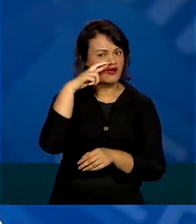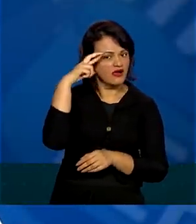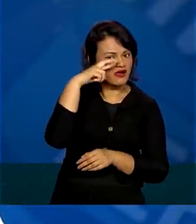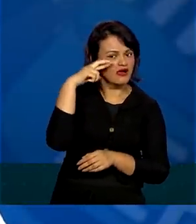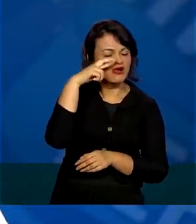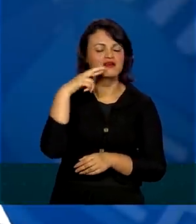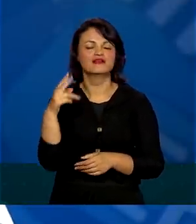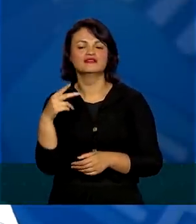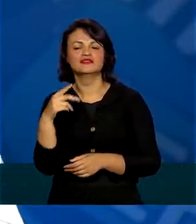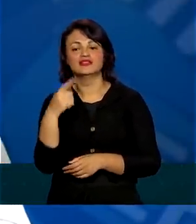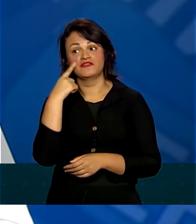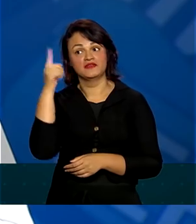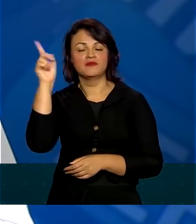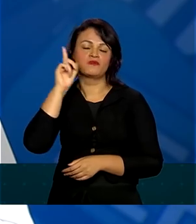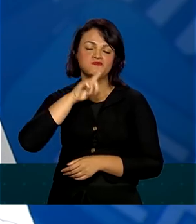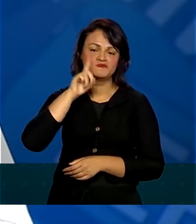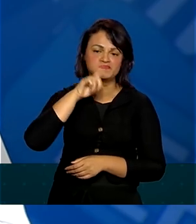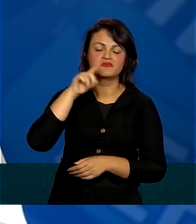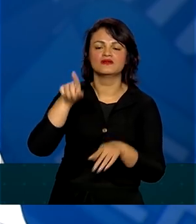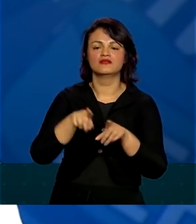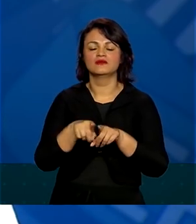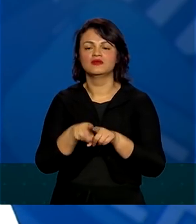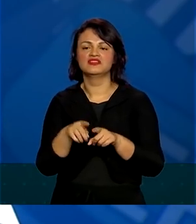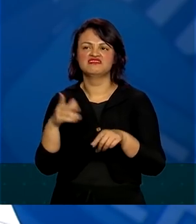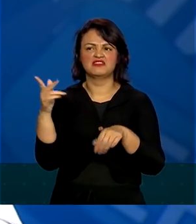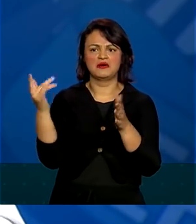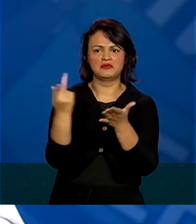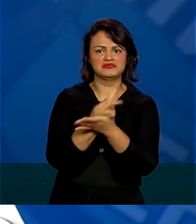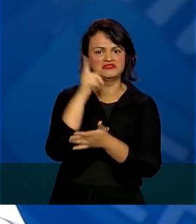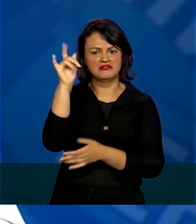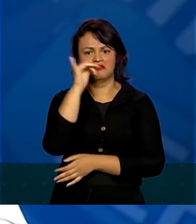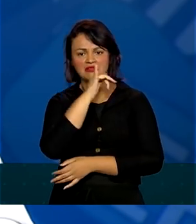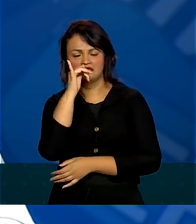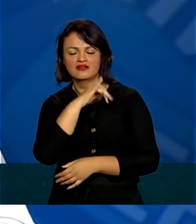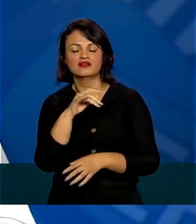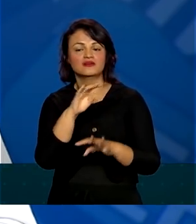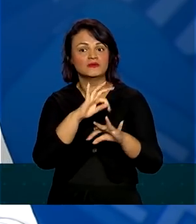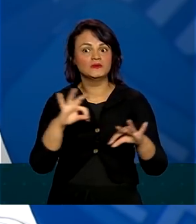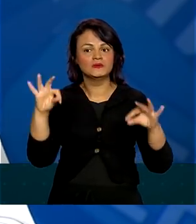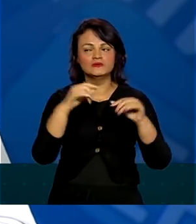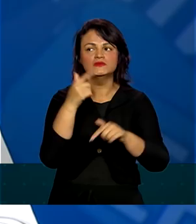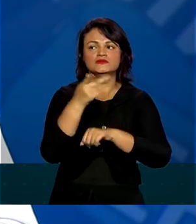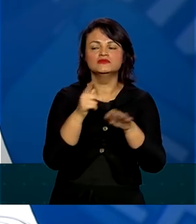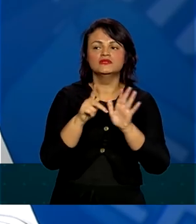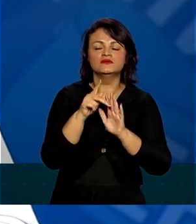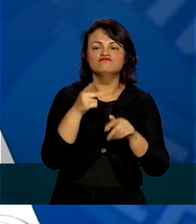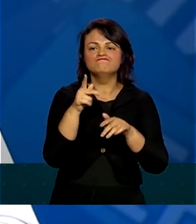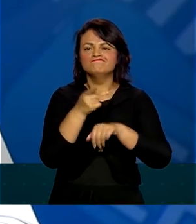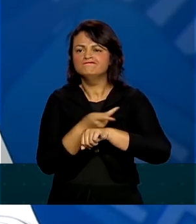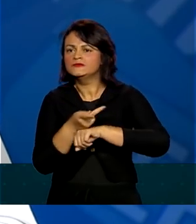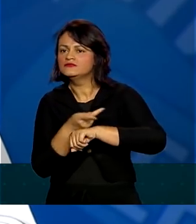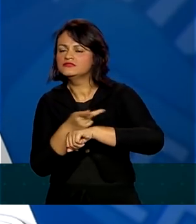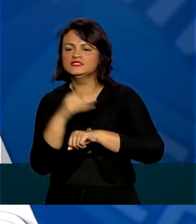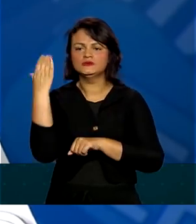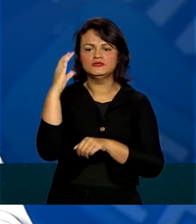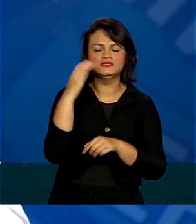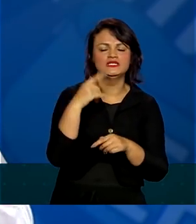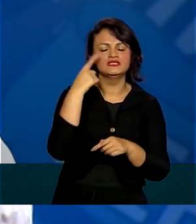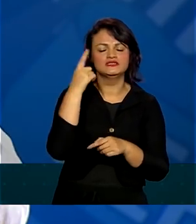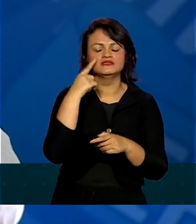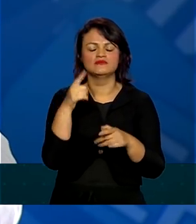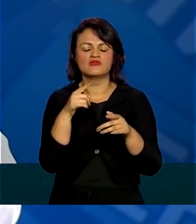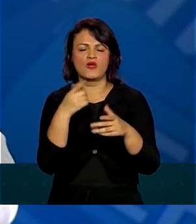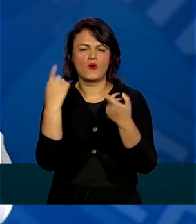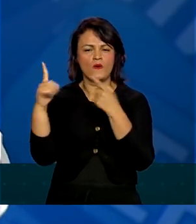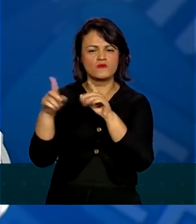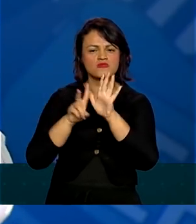já teve nos Estados Unidos, tem alguma coisa acontecendo na Itália. Está todo mundo buscando ciência, buscando retroviral.